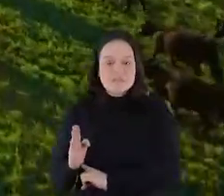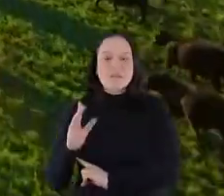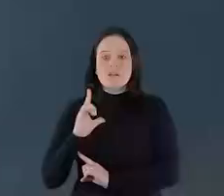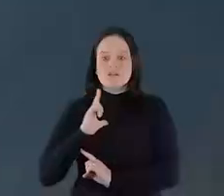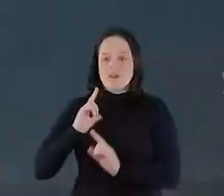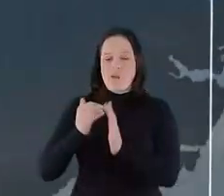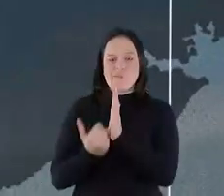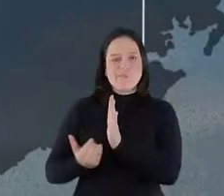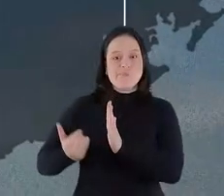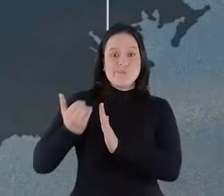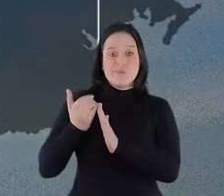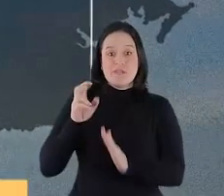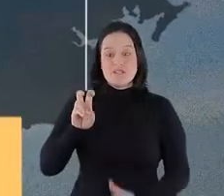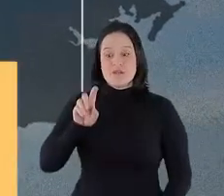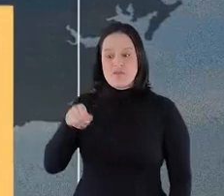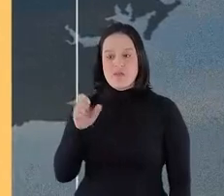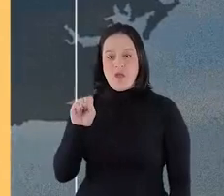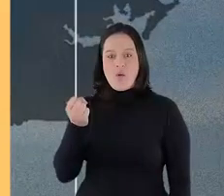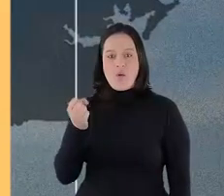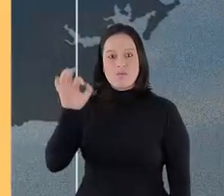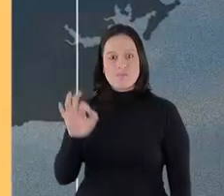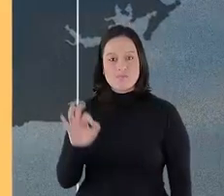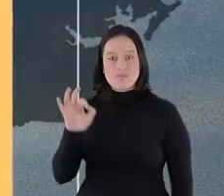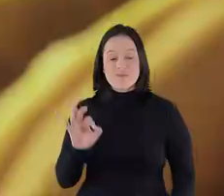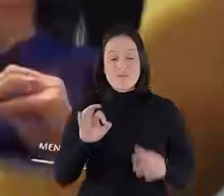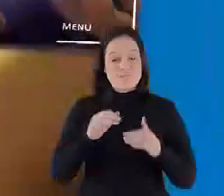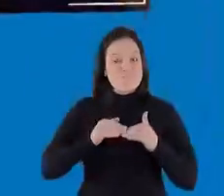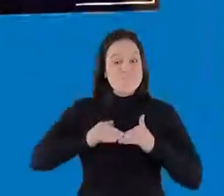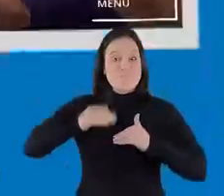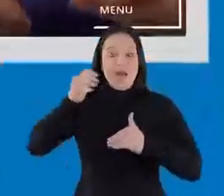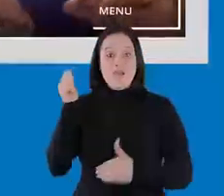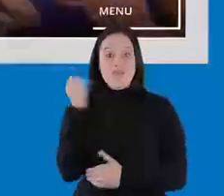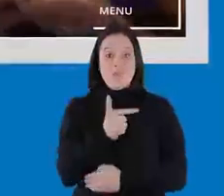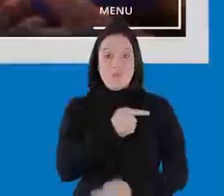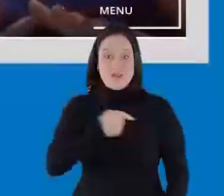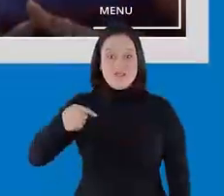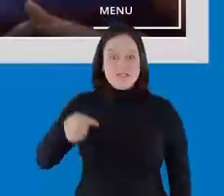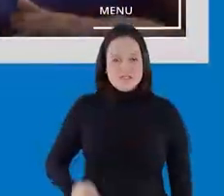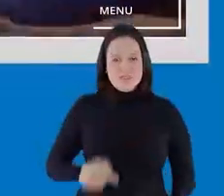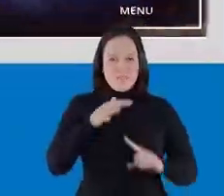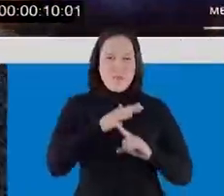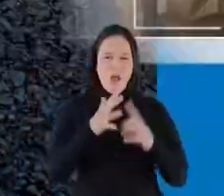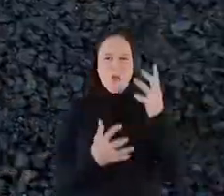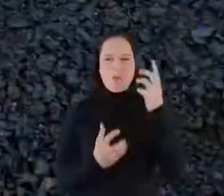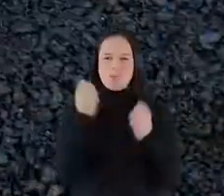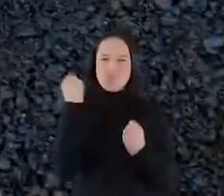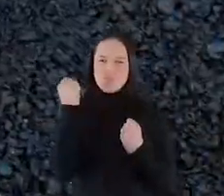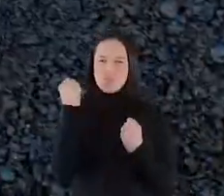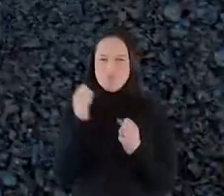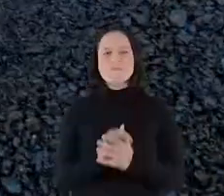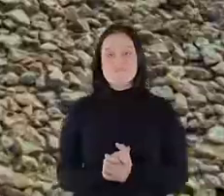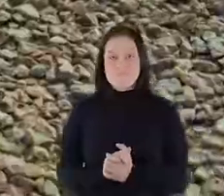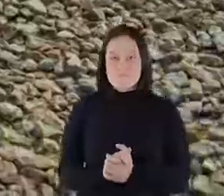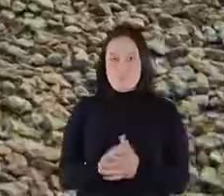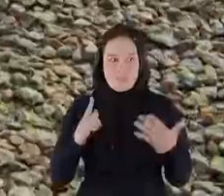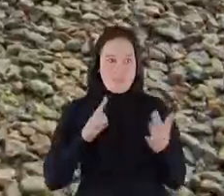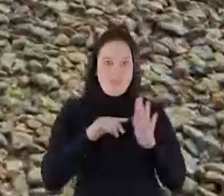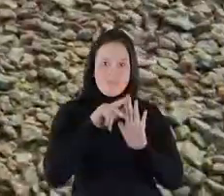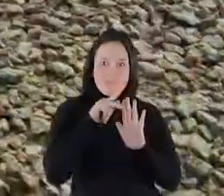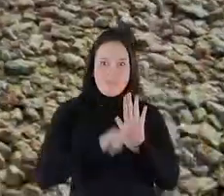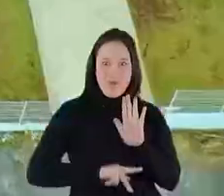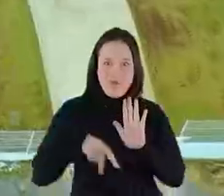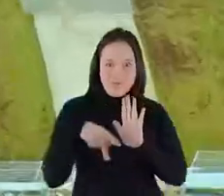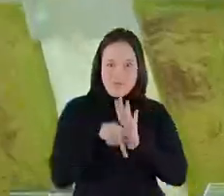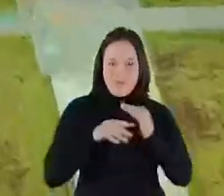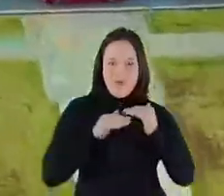Crescimento de 5,8% é maior do que o da China. É o Paraná arrebentando. E no programa Asfalto Novo, Vida Nova?